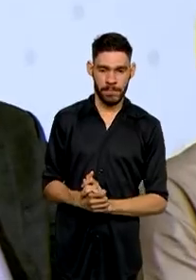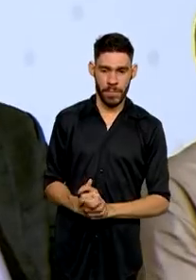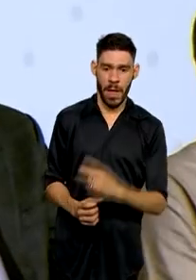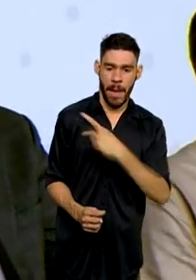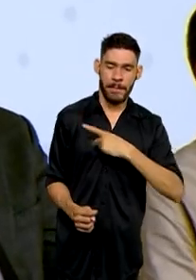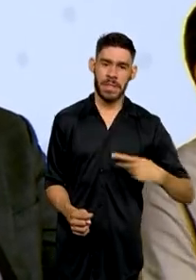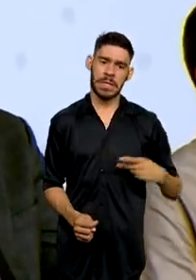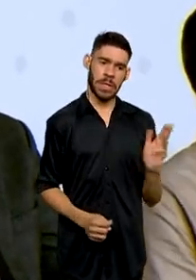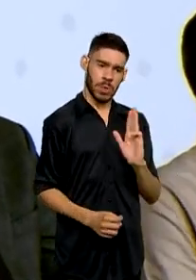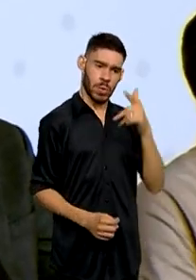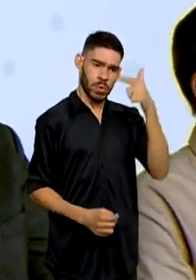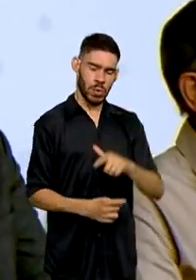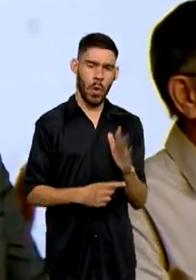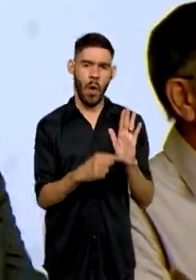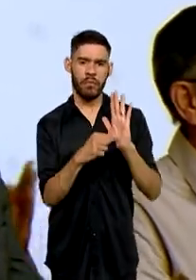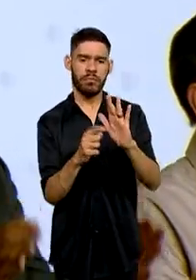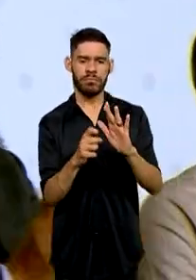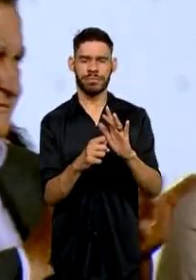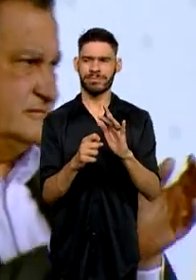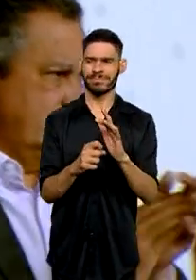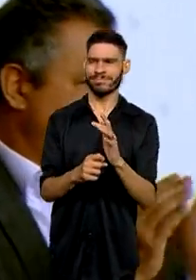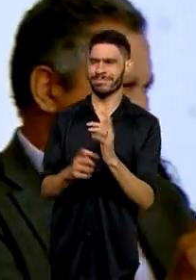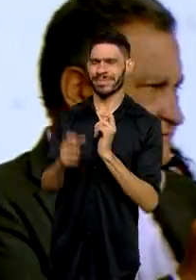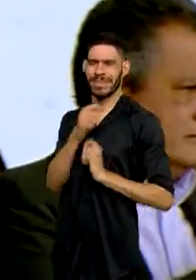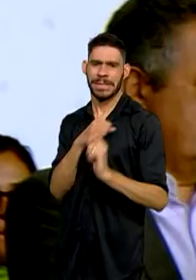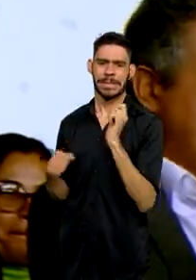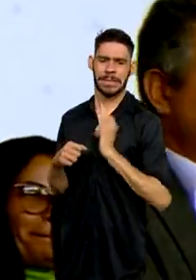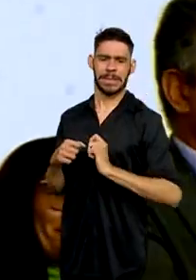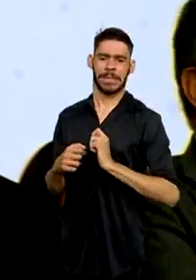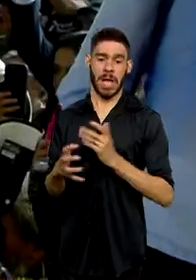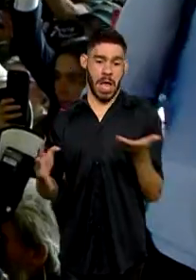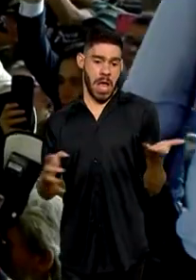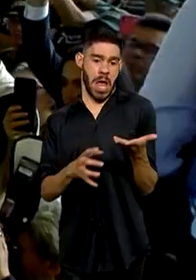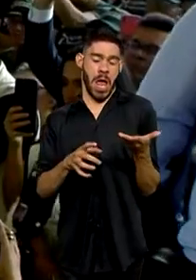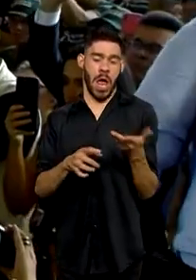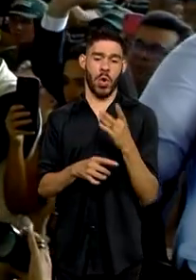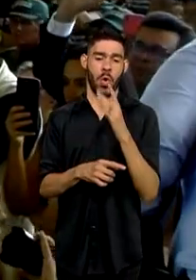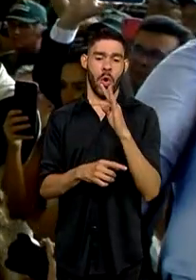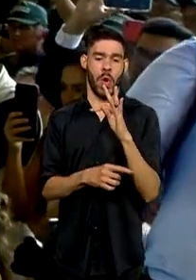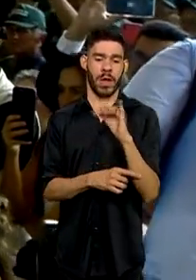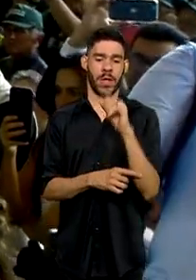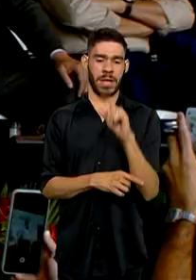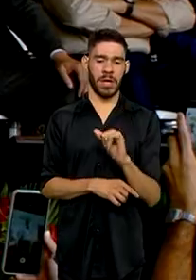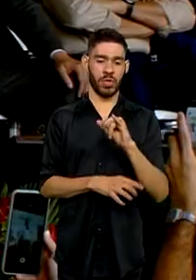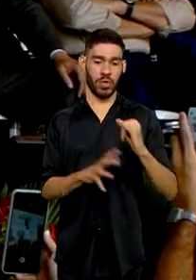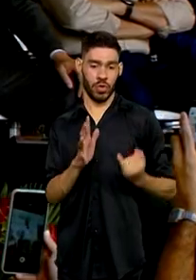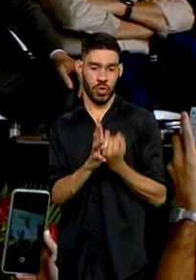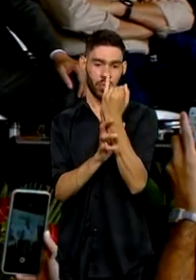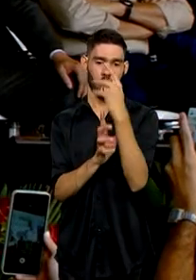Lula demonstrou insatisfação com a atual taxa de juros do país.